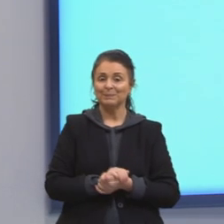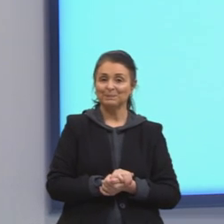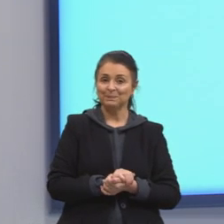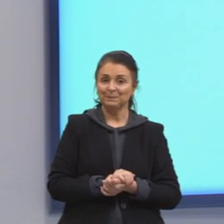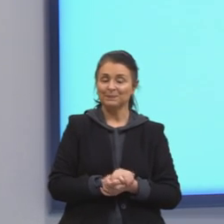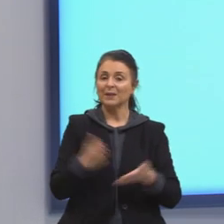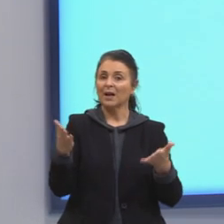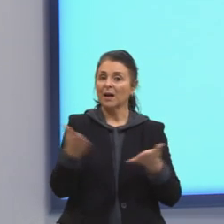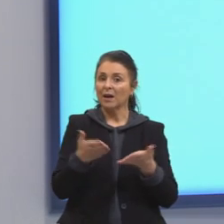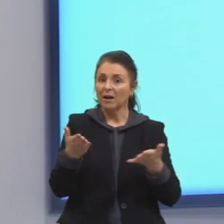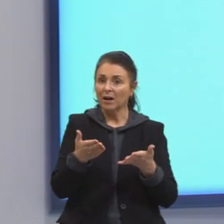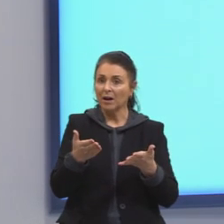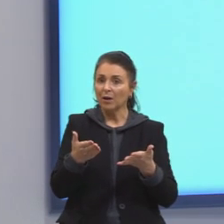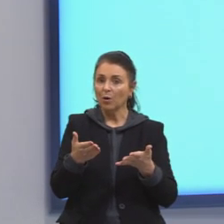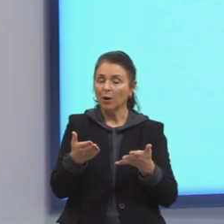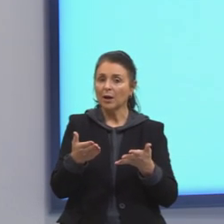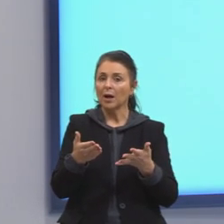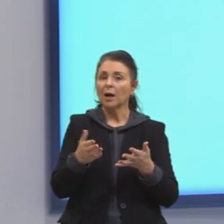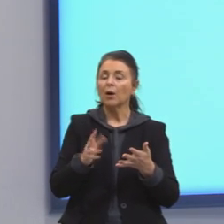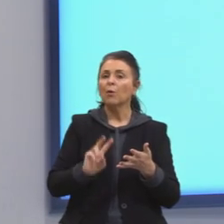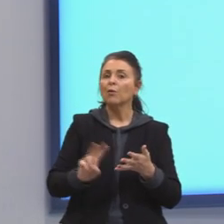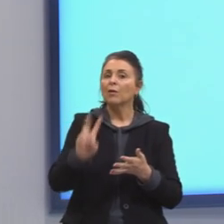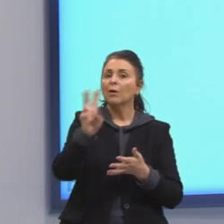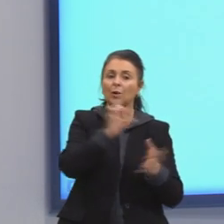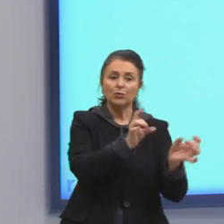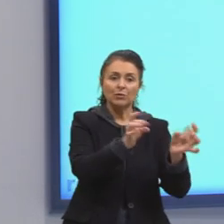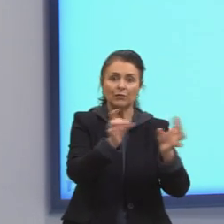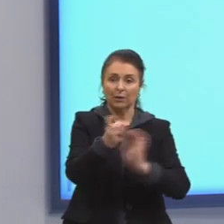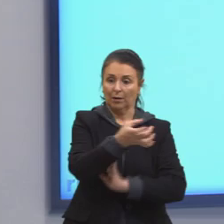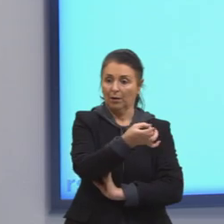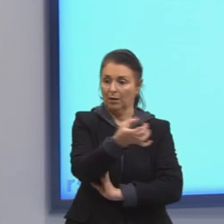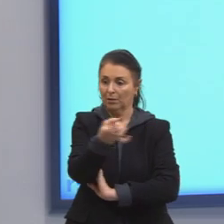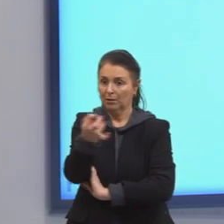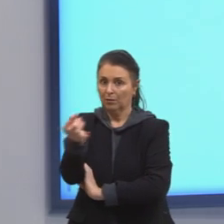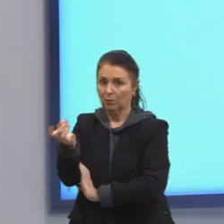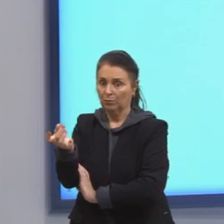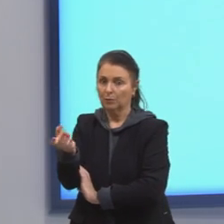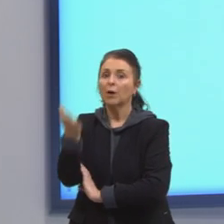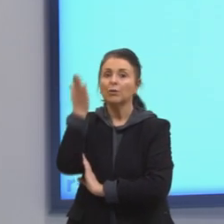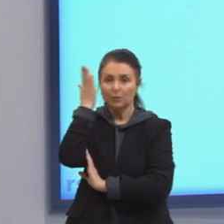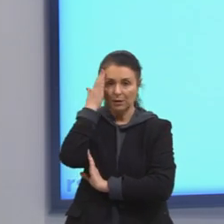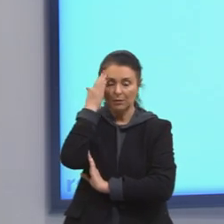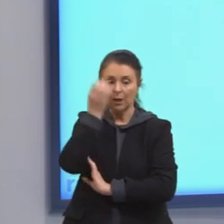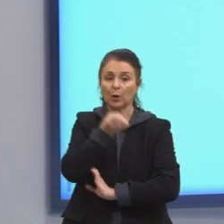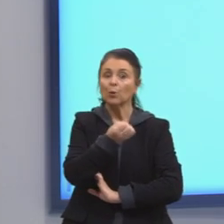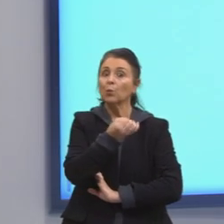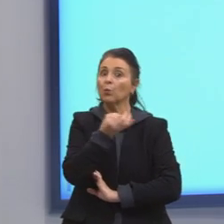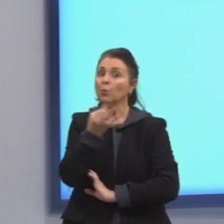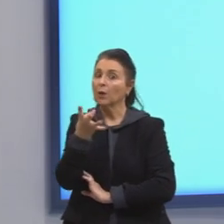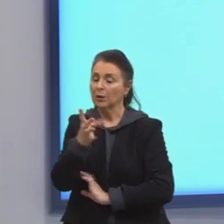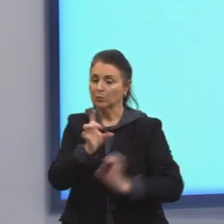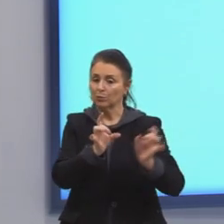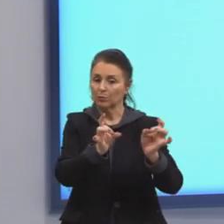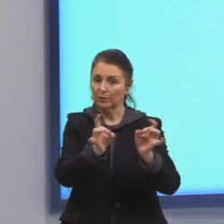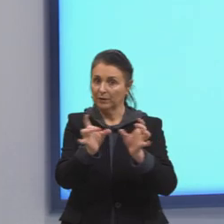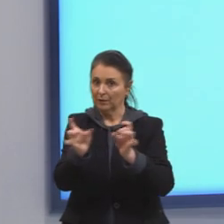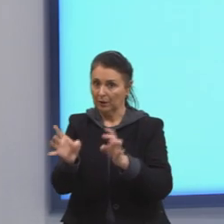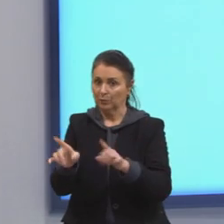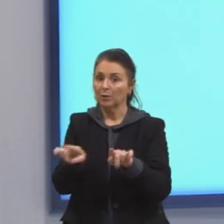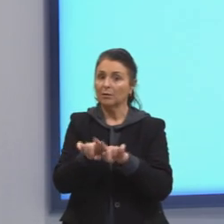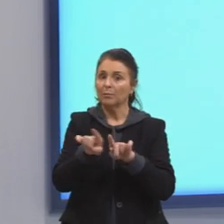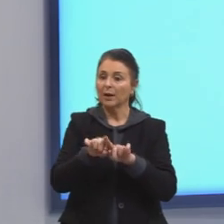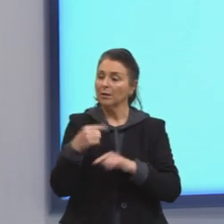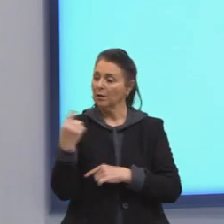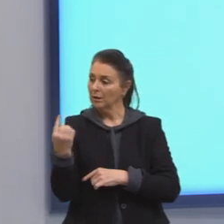Agora a gente vai atribuir o valor de venda de cada um deles. Eu já sei quantos perfumes foram vendidos, eu sei o valor da unidade. Então,